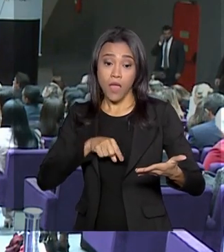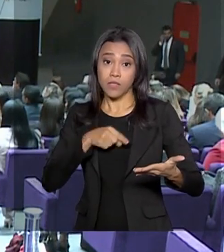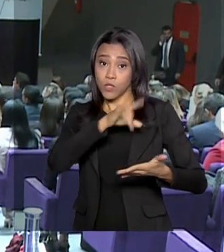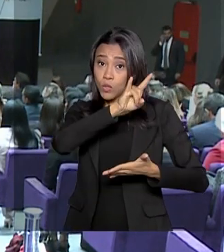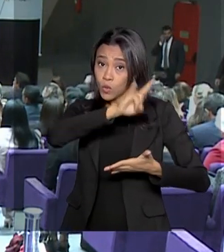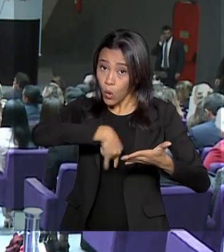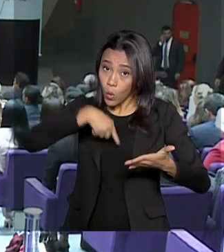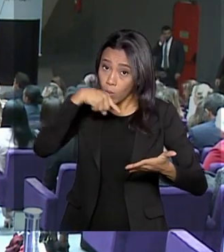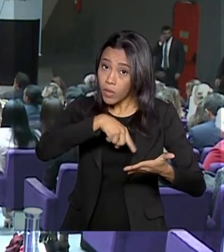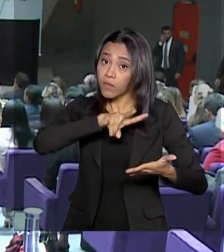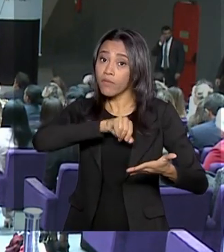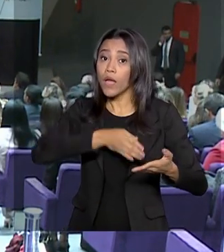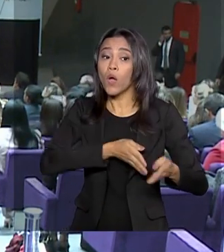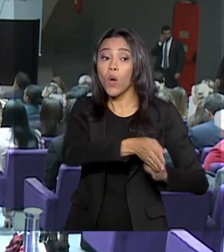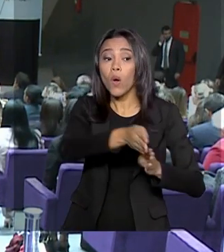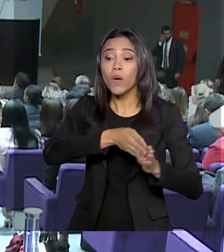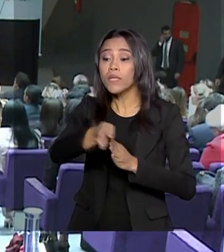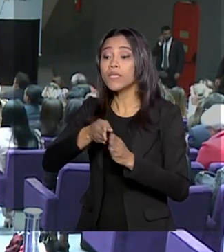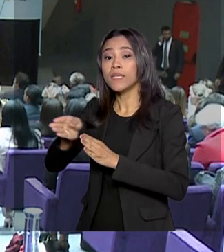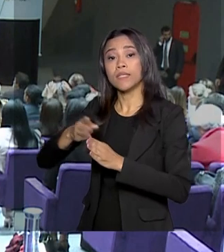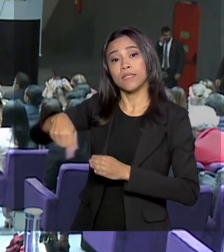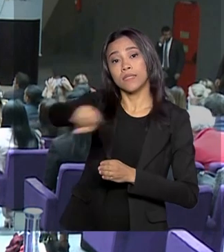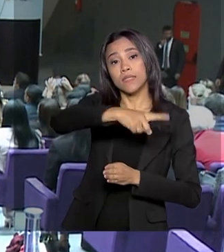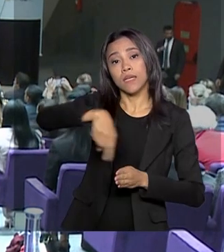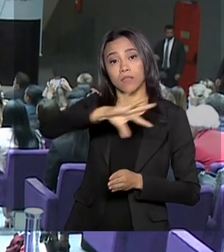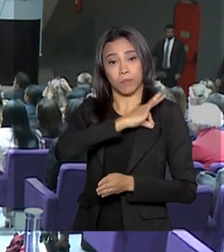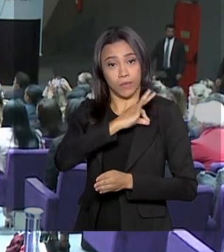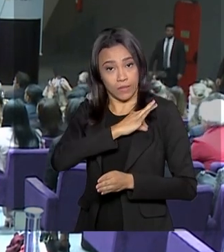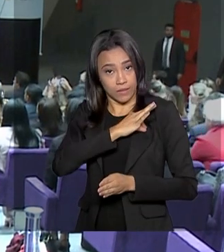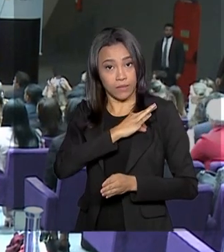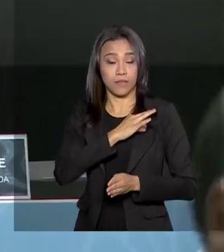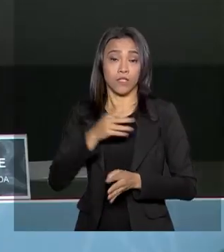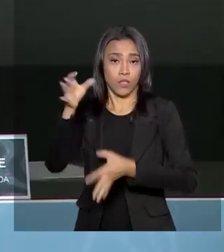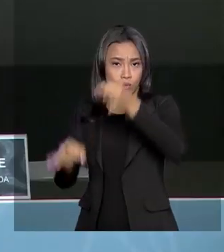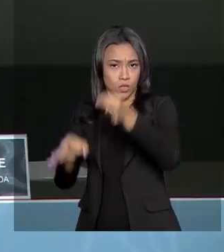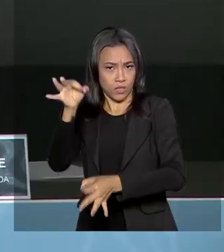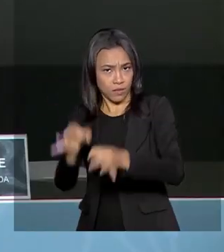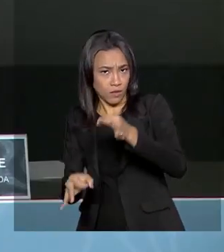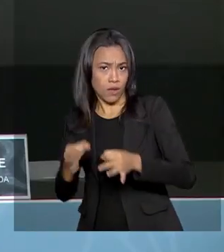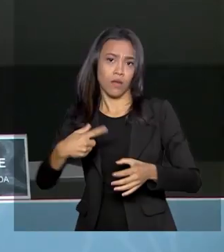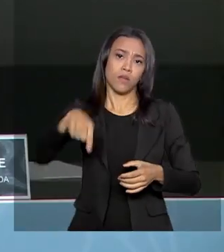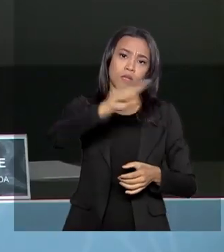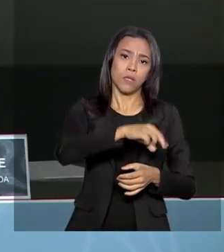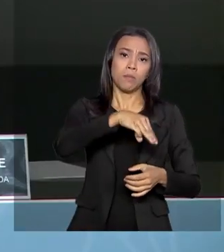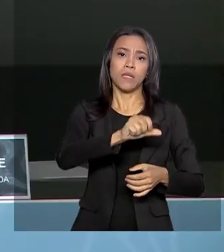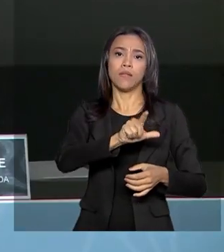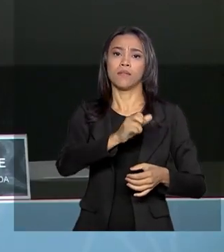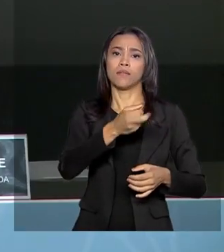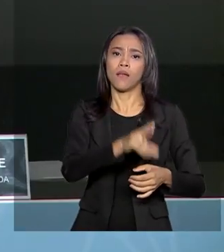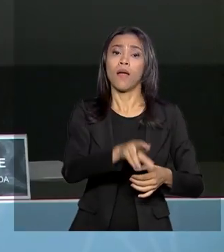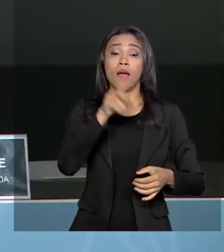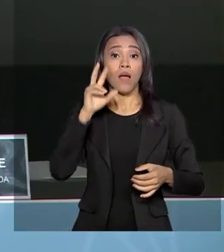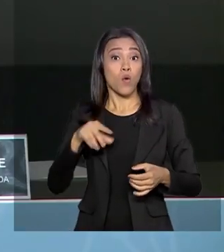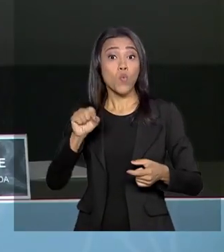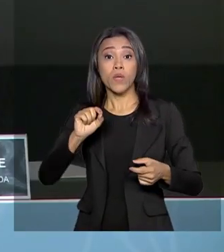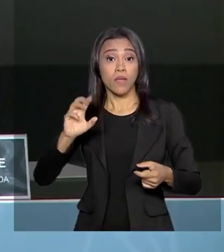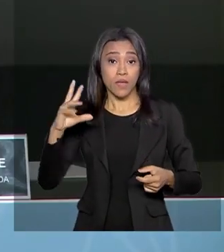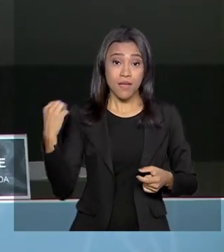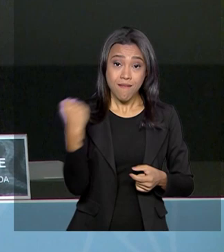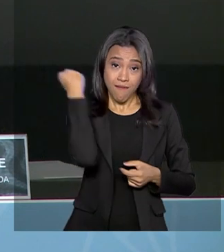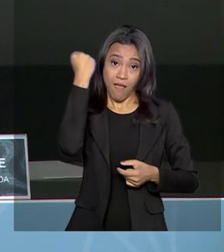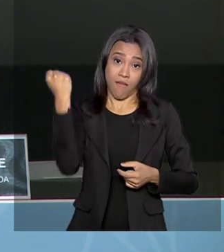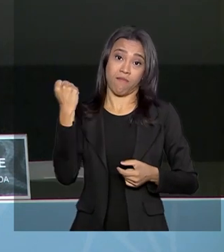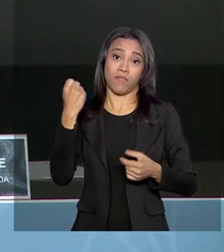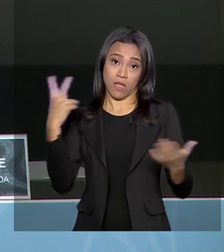documento vai auxiliar os agentes de segurança pública e do judiciário a priorizar os casos mais graves de ameaça às